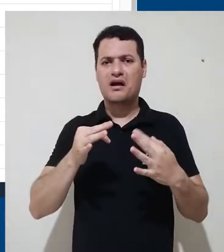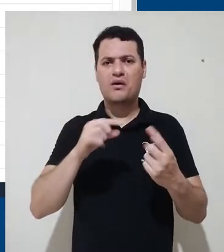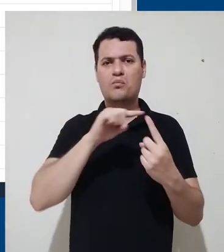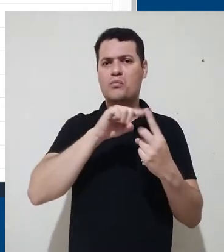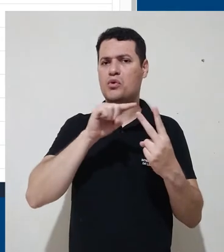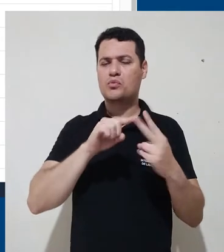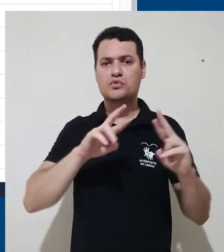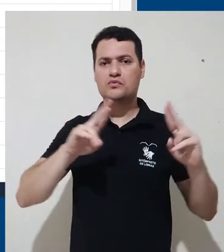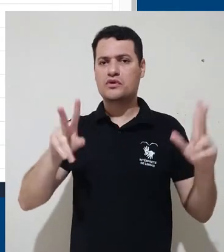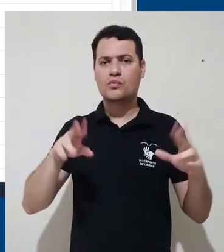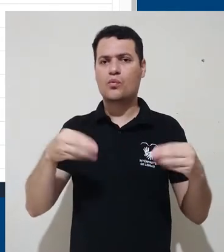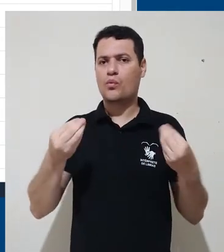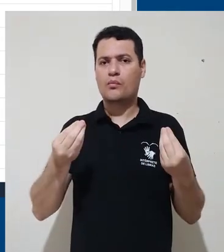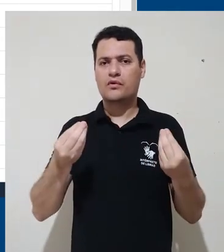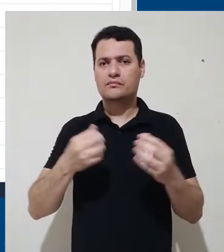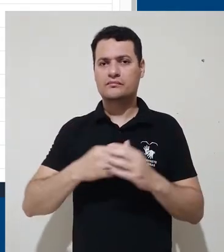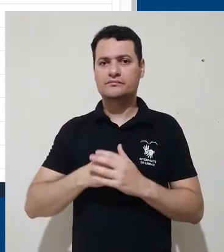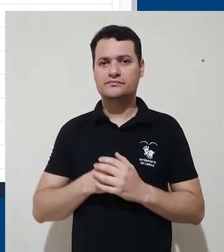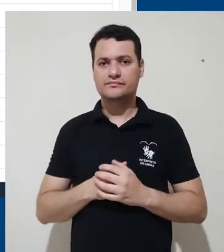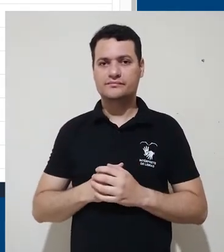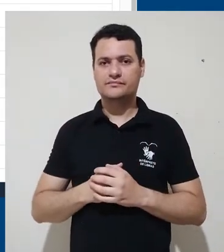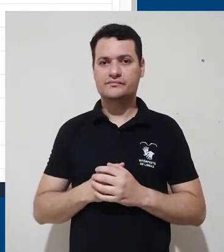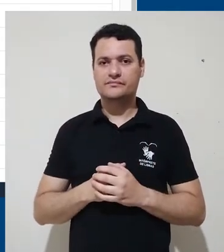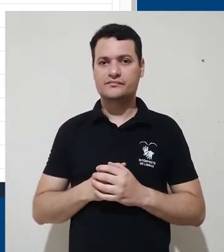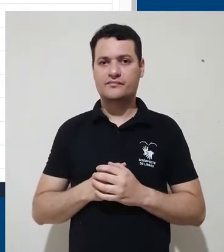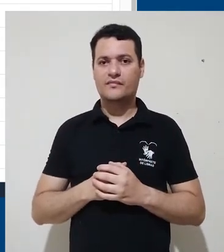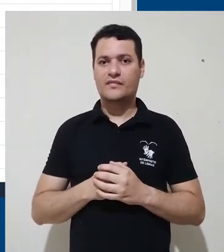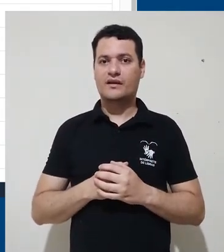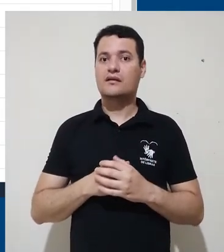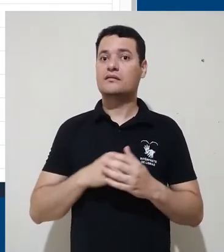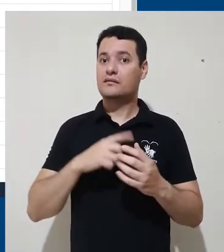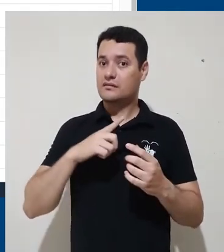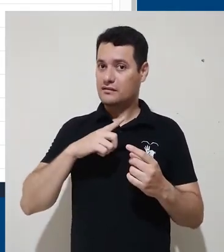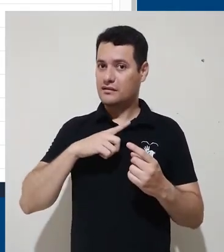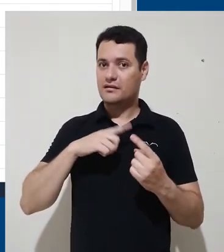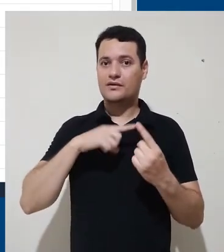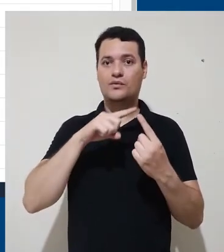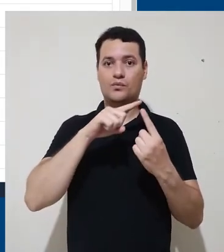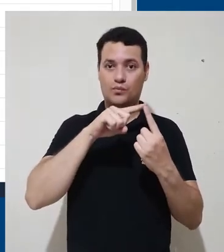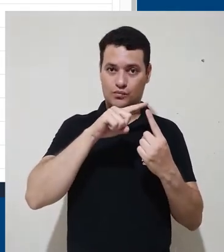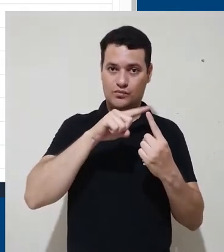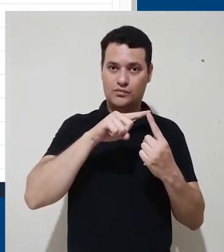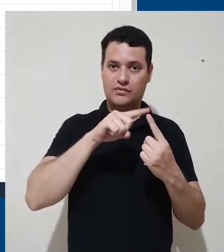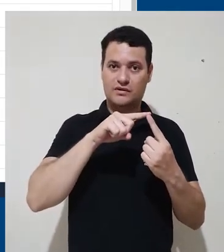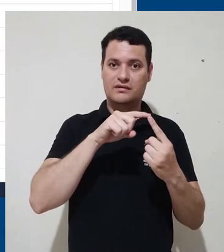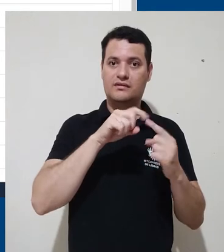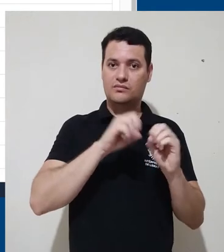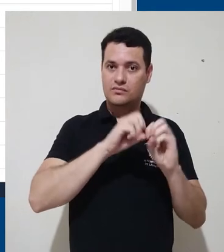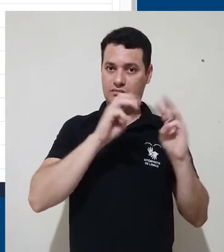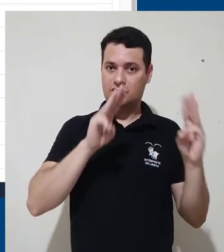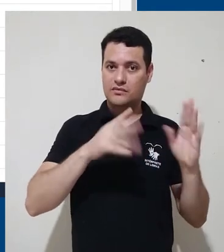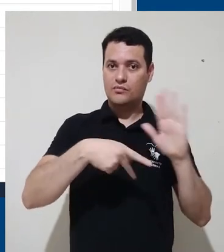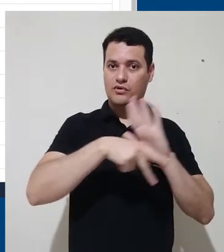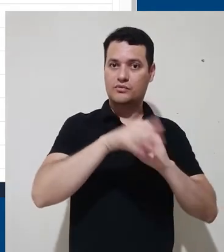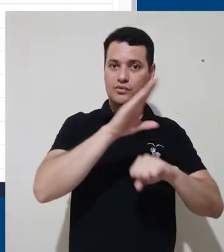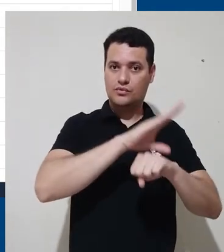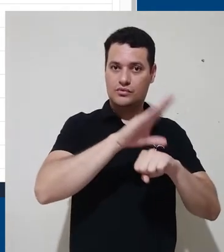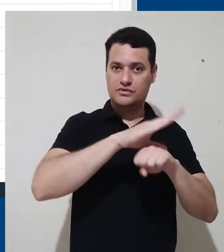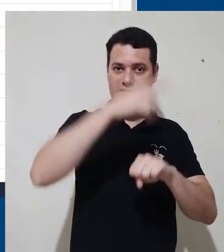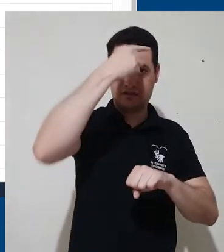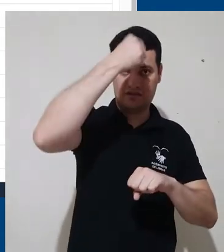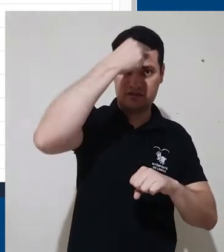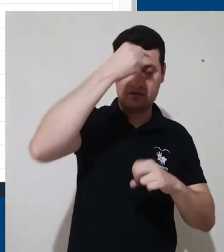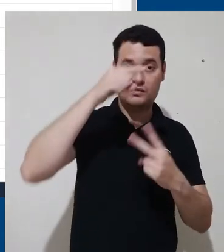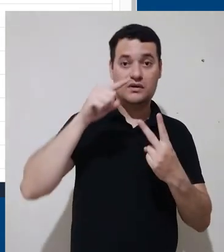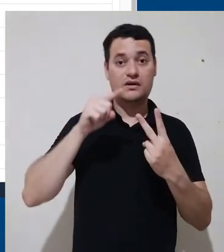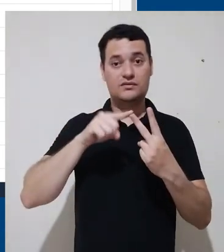diferenças entre as duas. Título vídeo anterior, nós temos uma plataforma para os cursos de graduação e nós temos uma